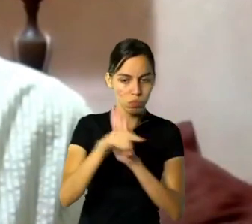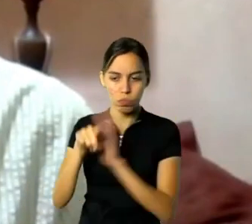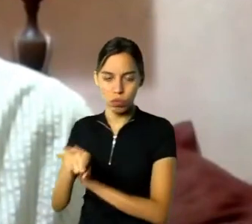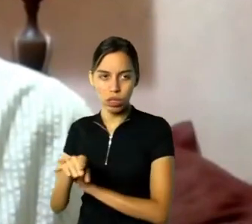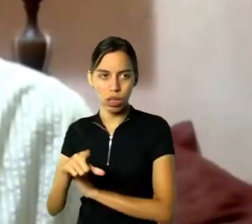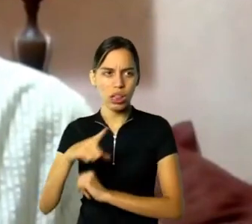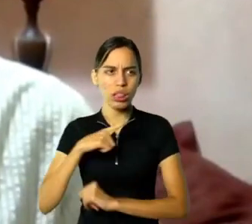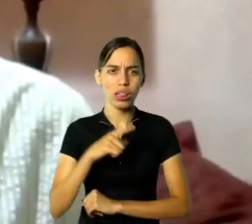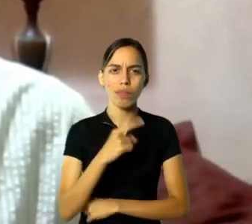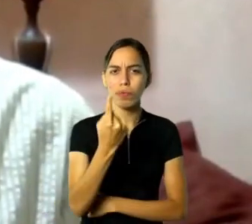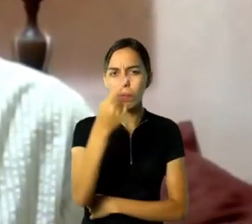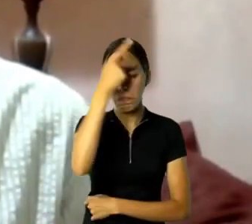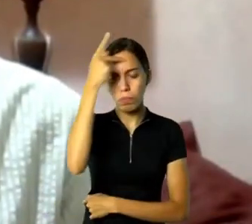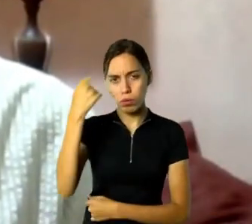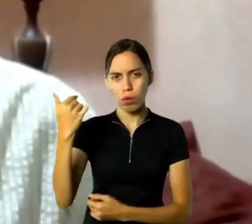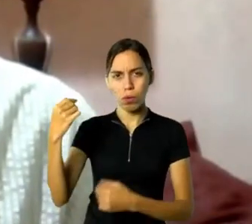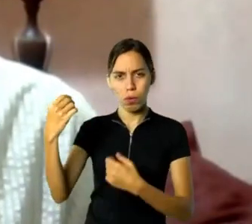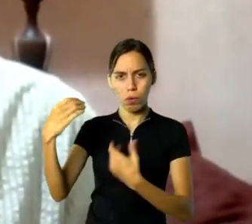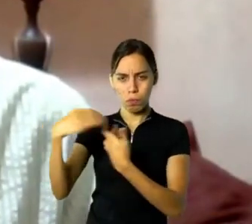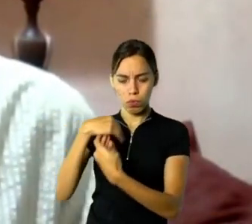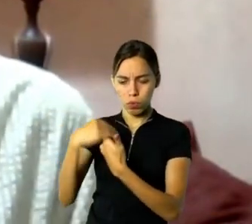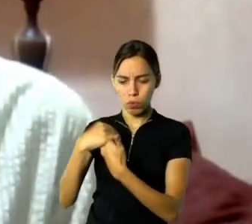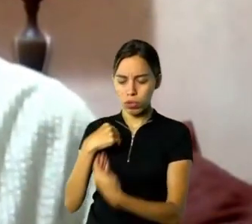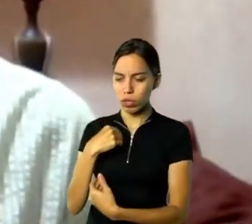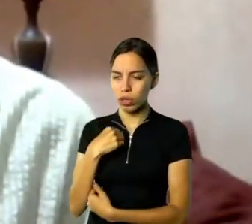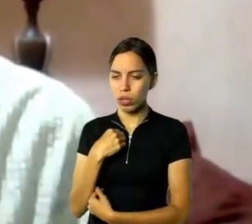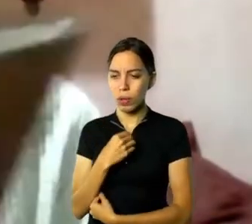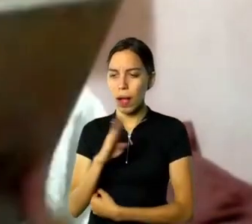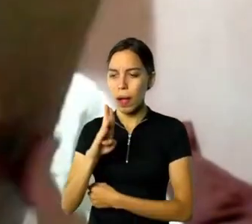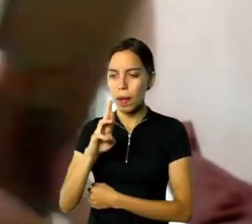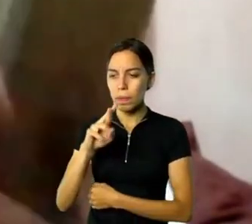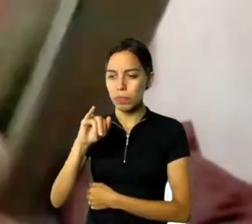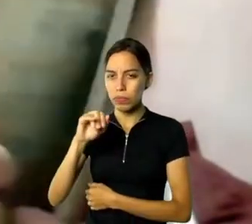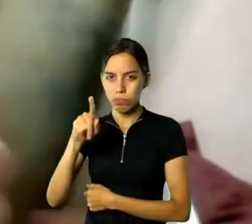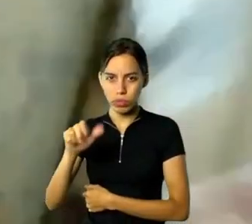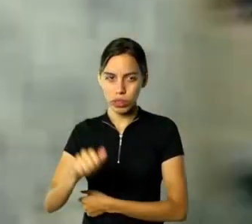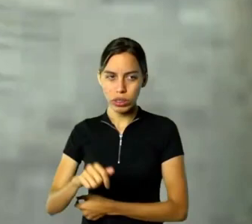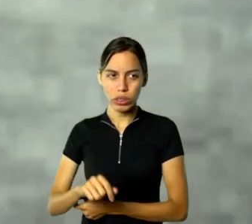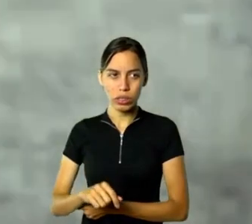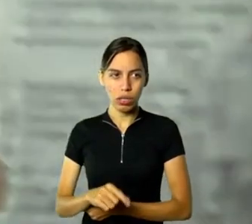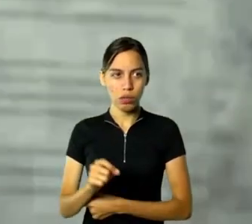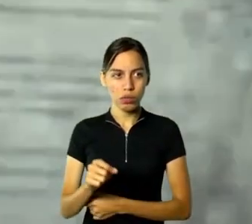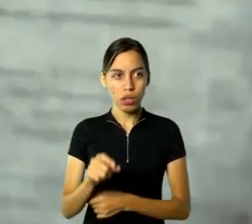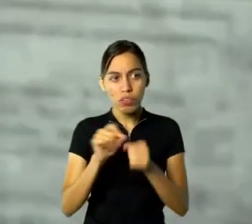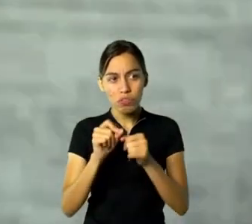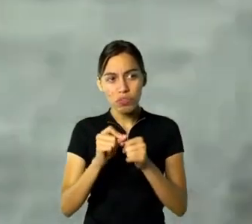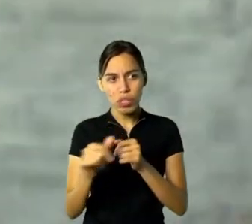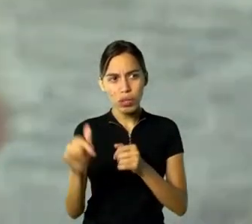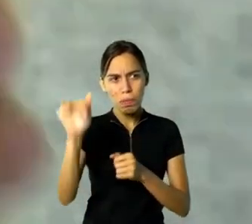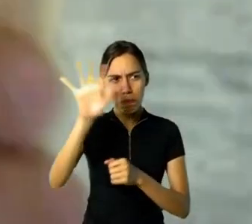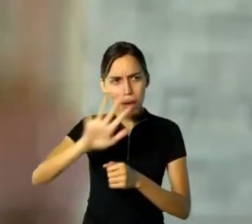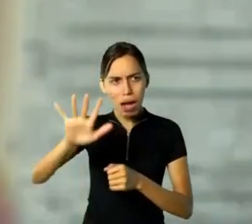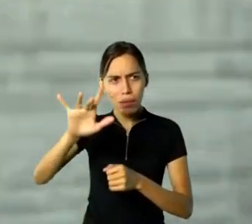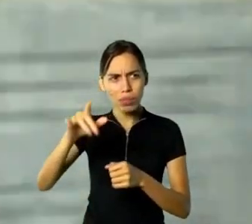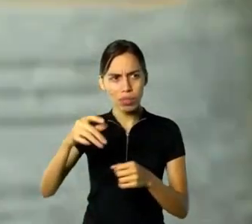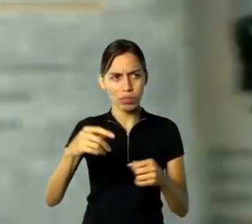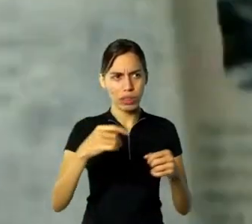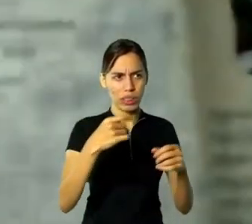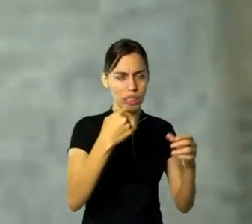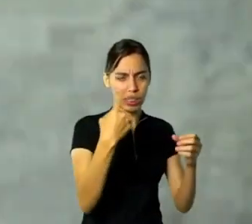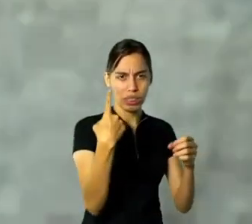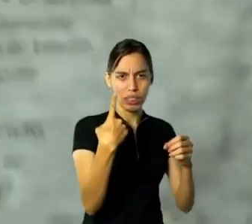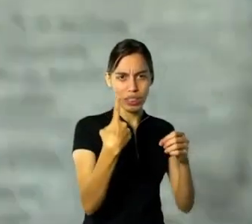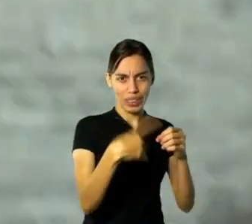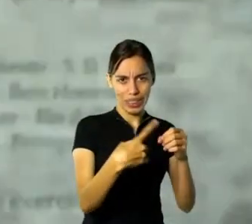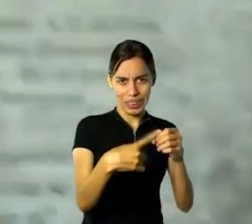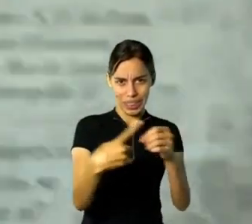Brígida Campbell, do Grupo Poro, ela que me inspirou a fazer esse mapinha. João mostra o mapa impresso em uma das páginas